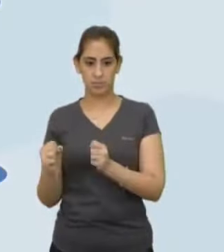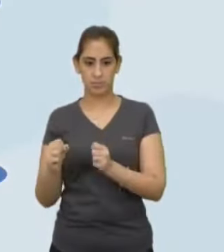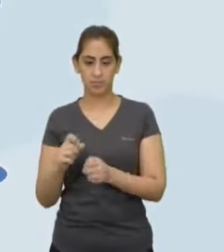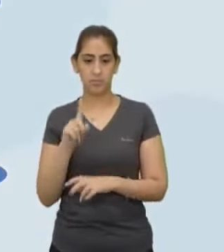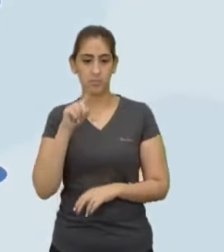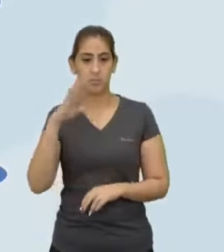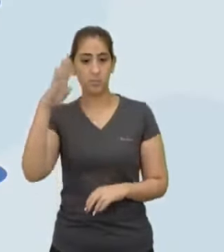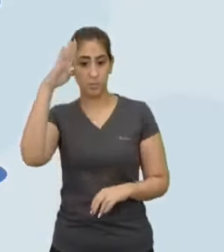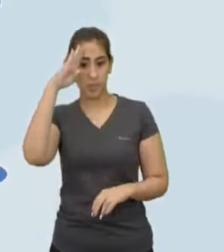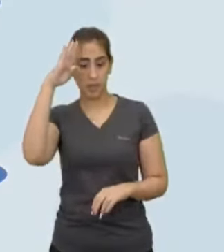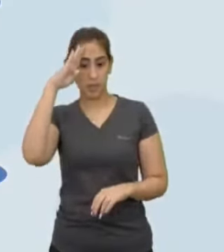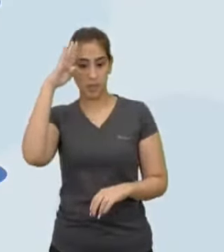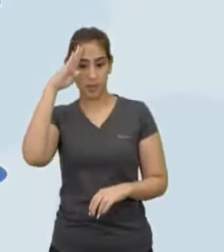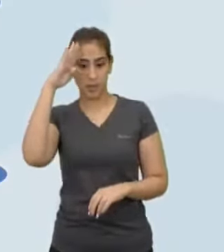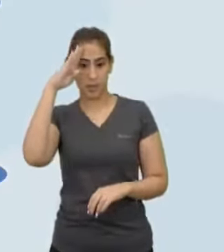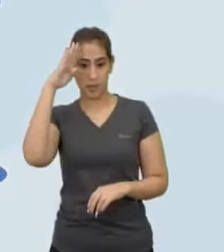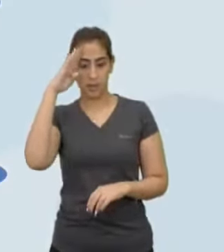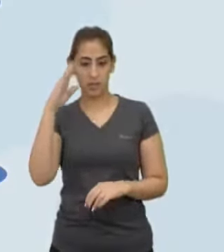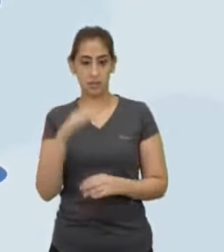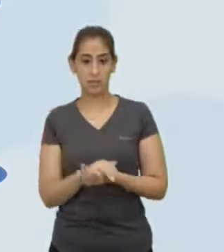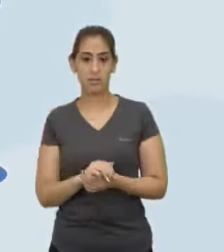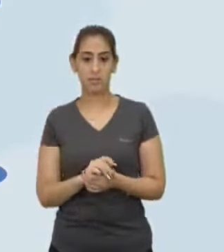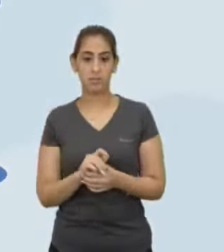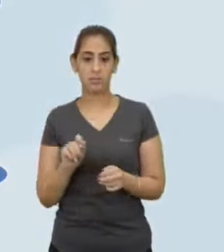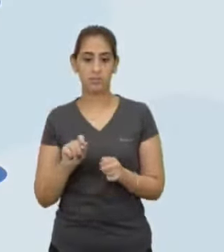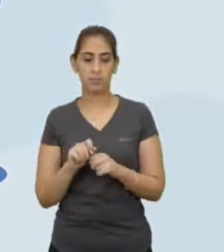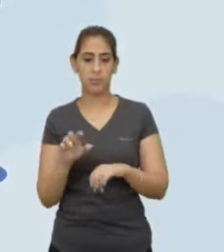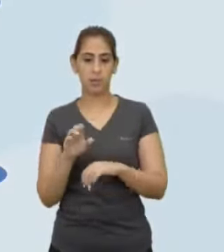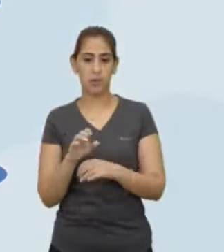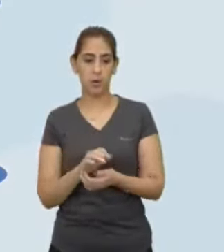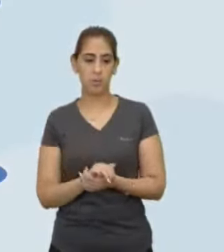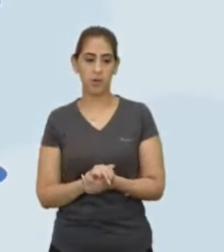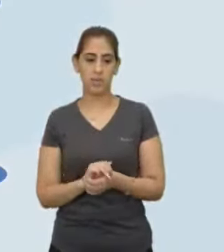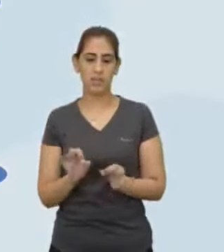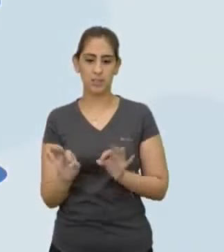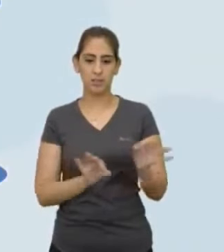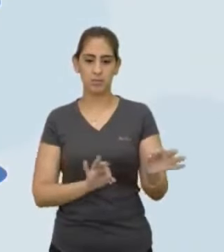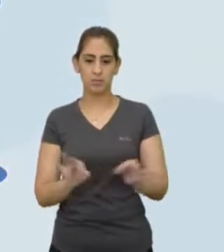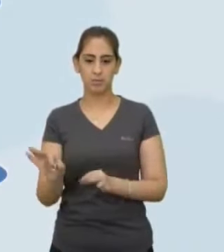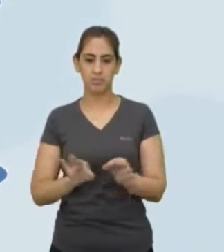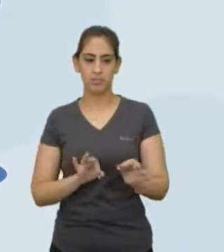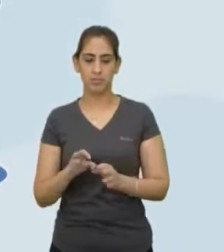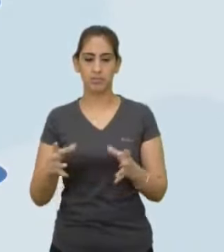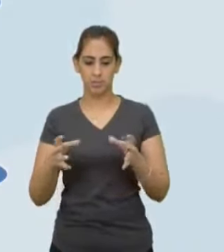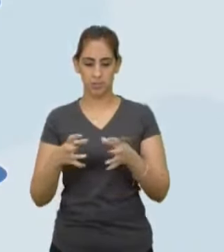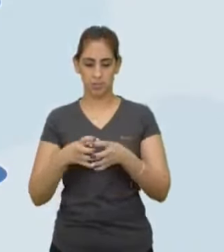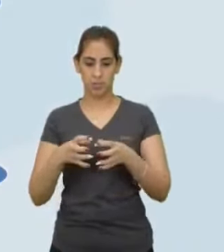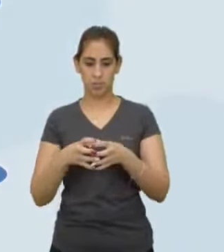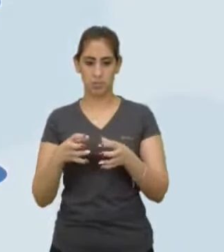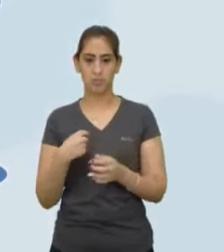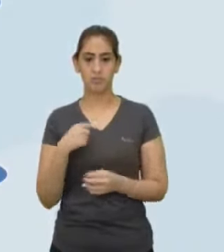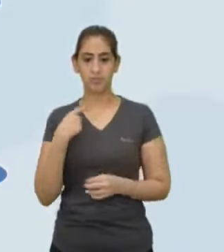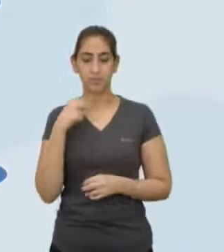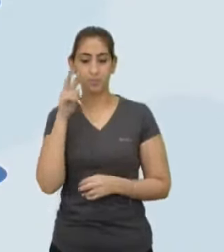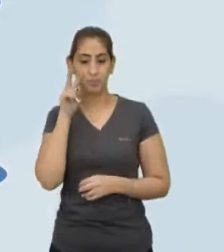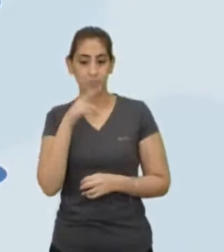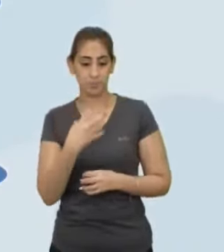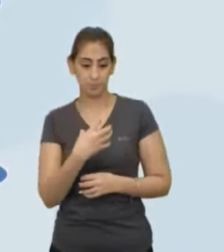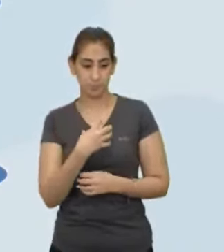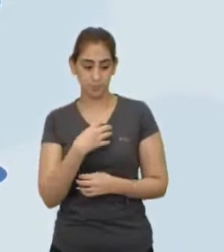Que se organiza numa corporação E, se a gente for analisar isso do ponto de vista